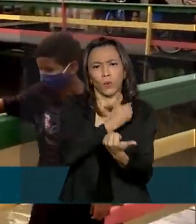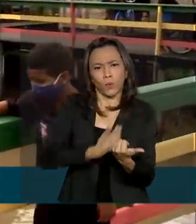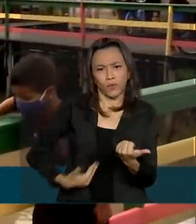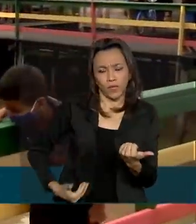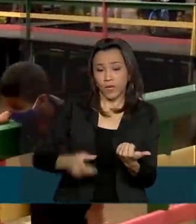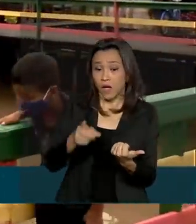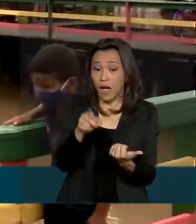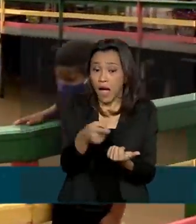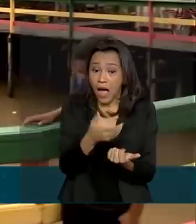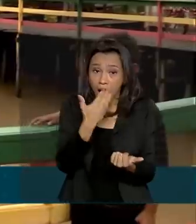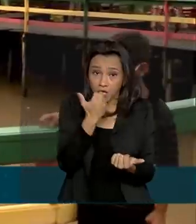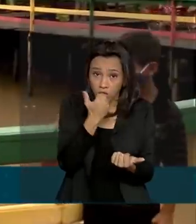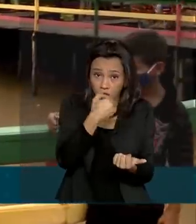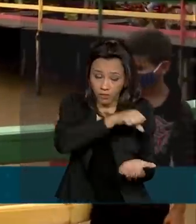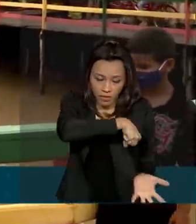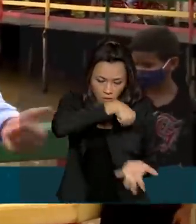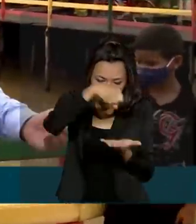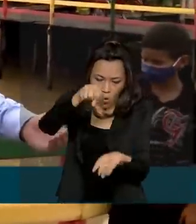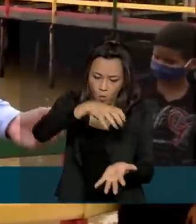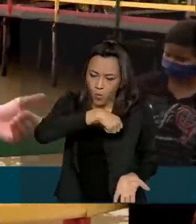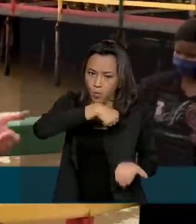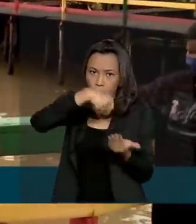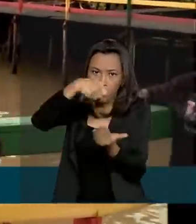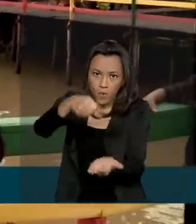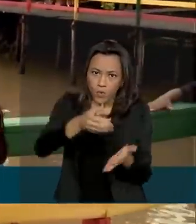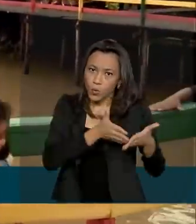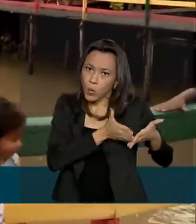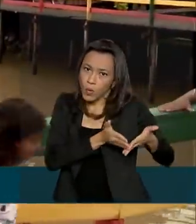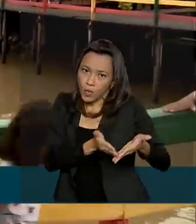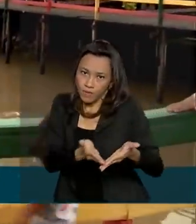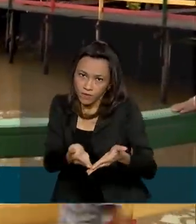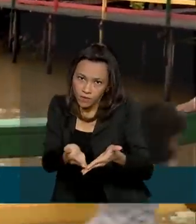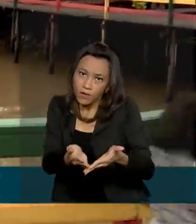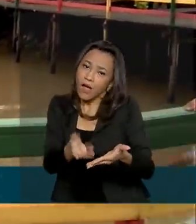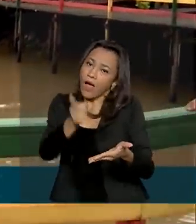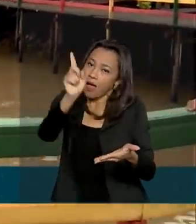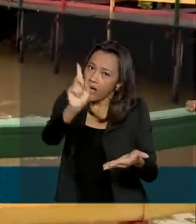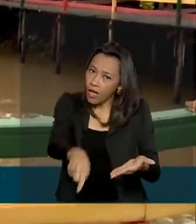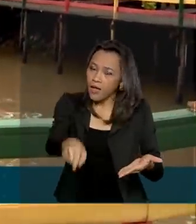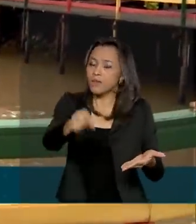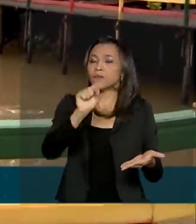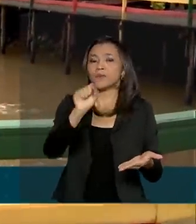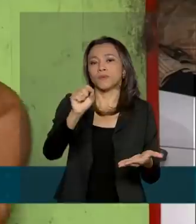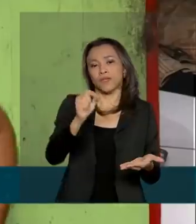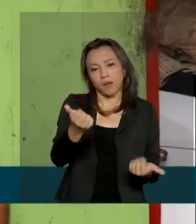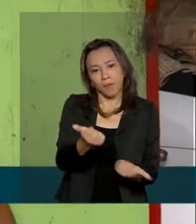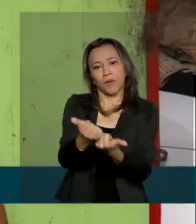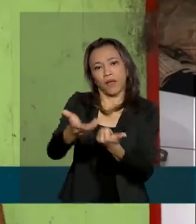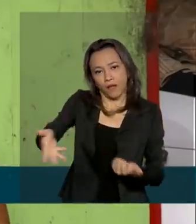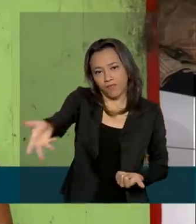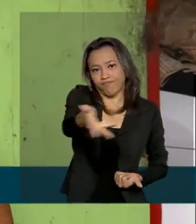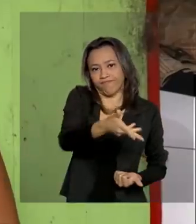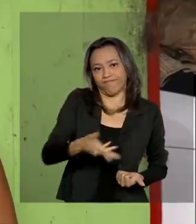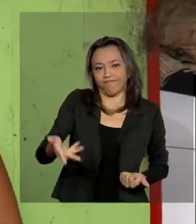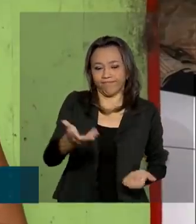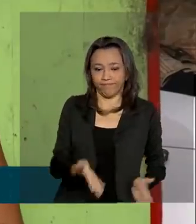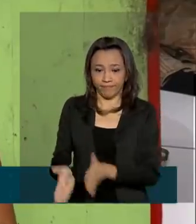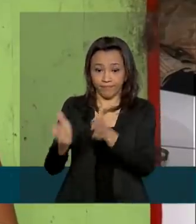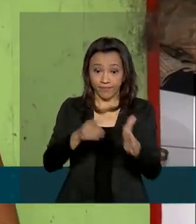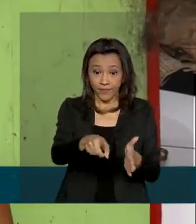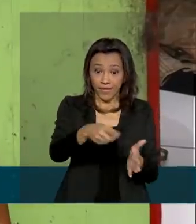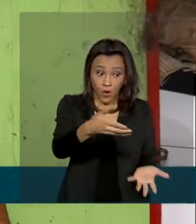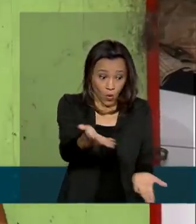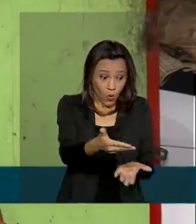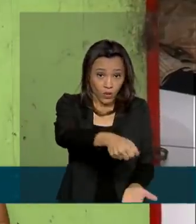boa parte das cestas básicas que vieram no navio auxiliar Pará vão vir justamente para cá. O auxílio que veio, para mim, foi